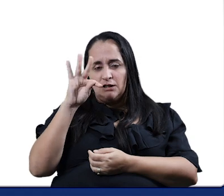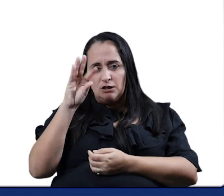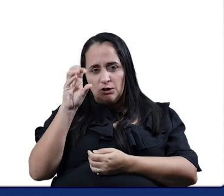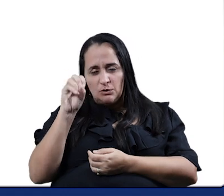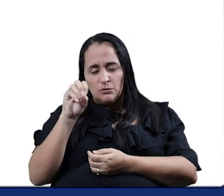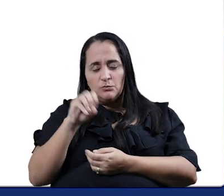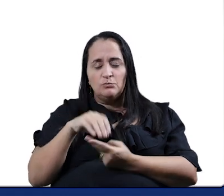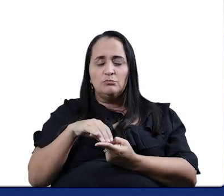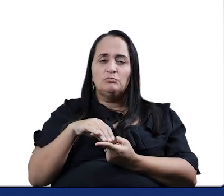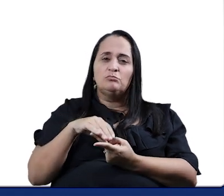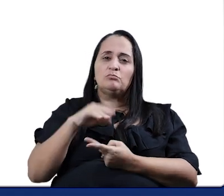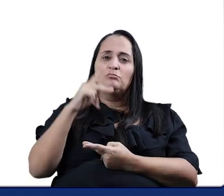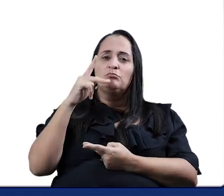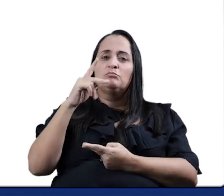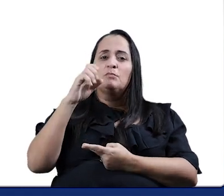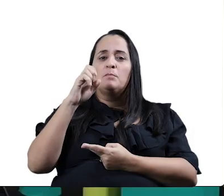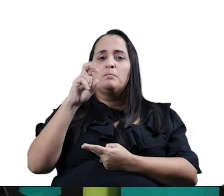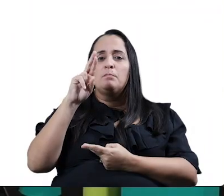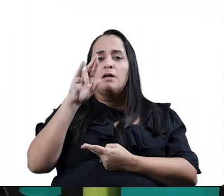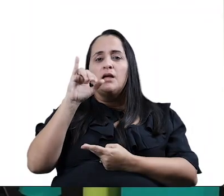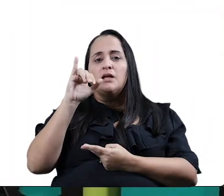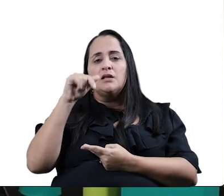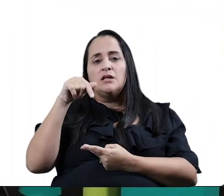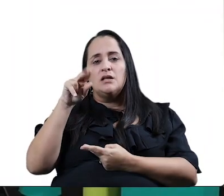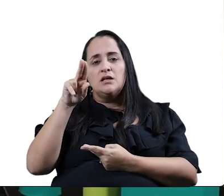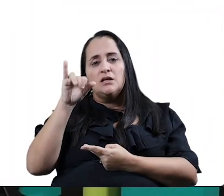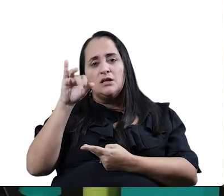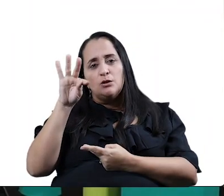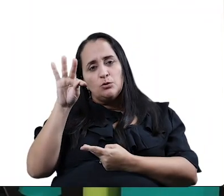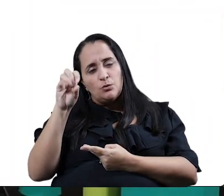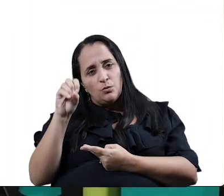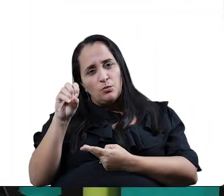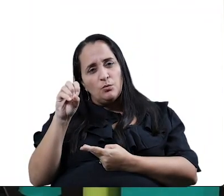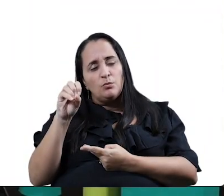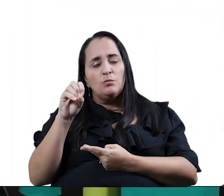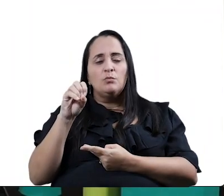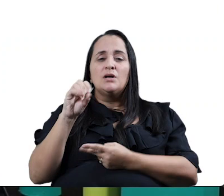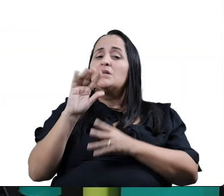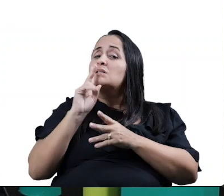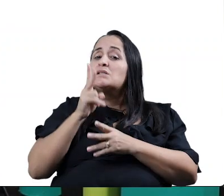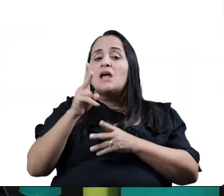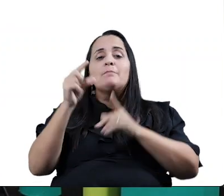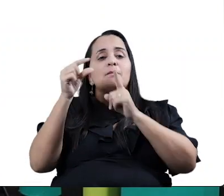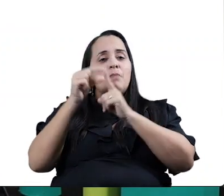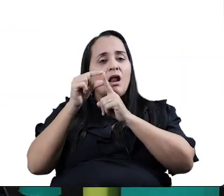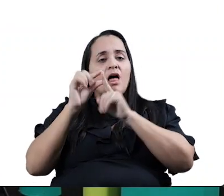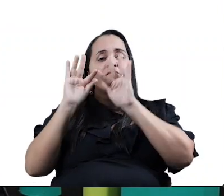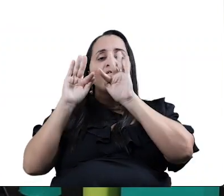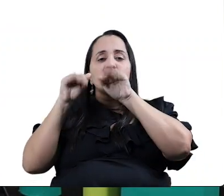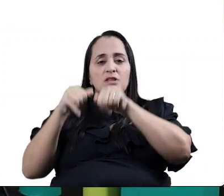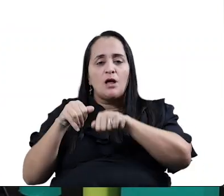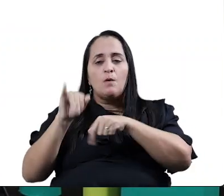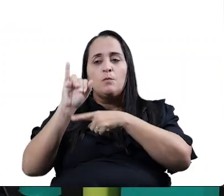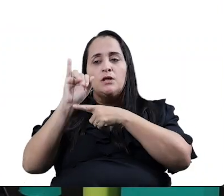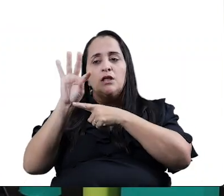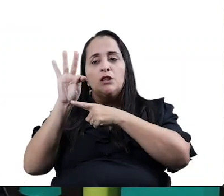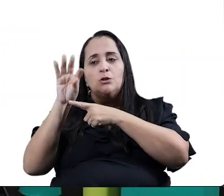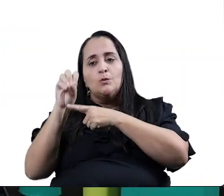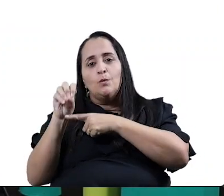Periquito. Periquito. Periquito. Periquito. rima com pirulito. Vocês não acham?